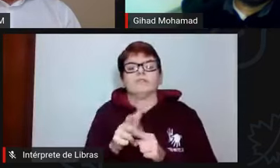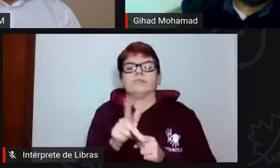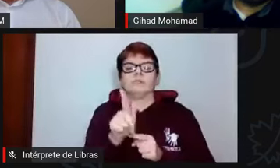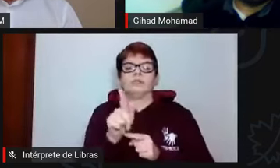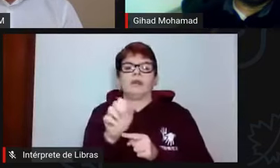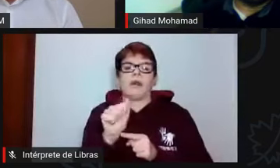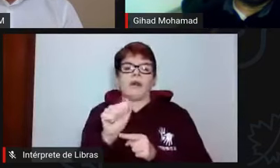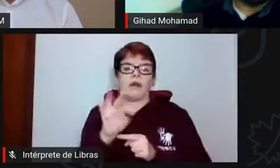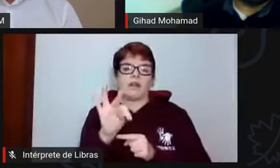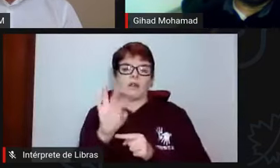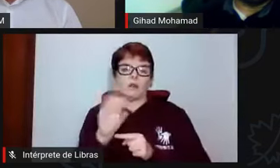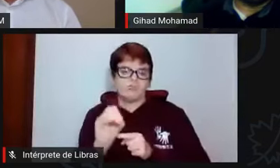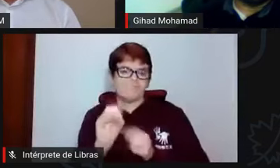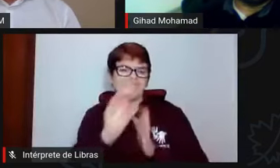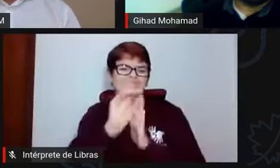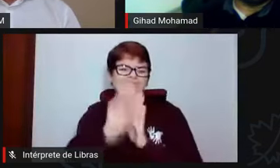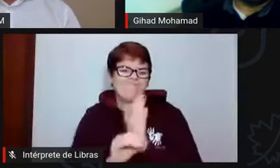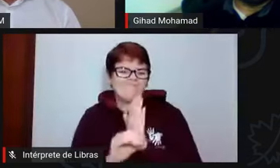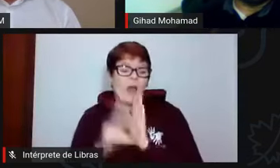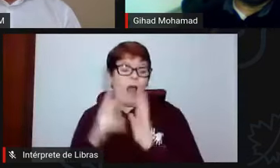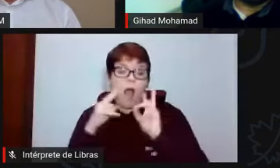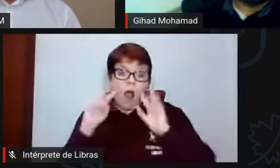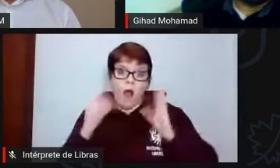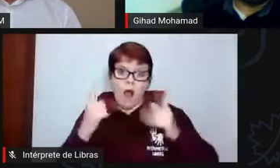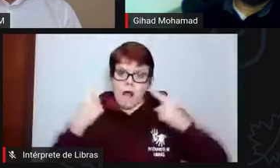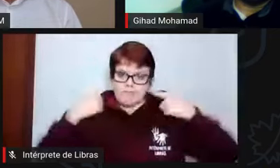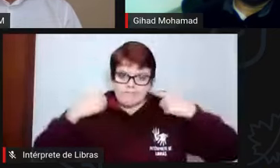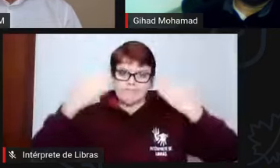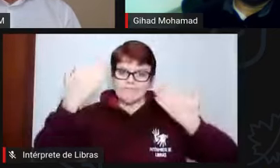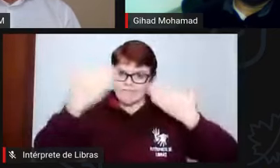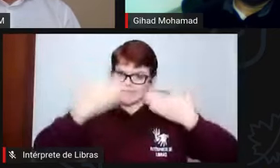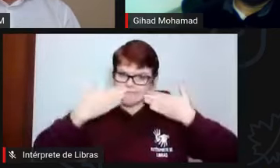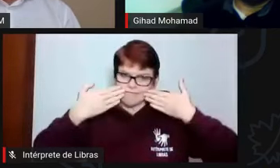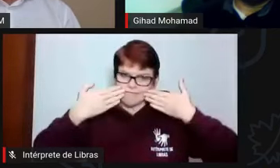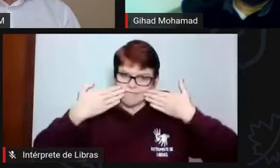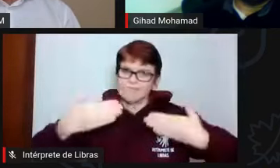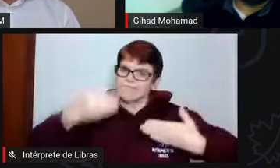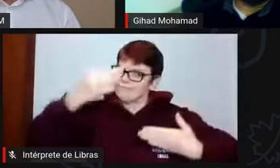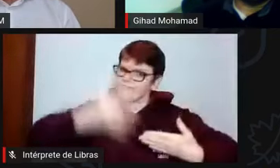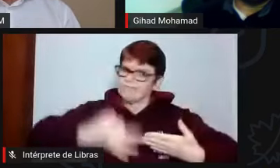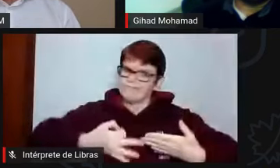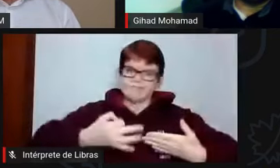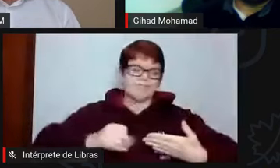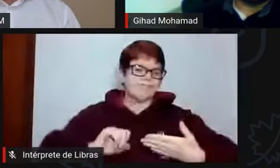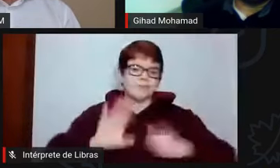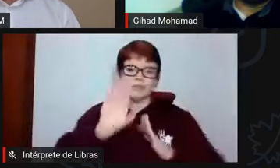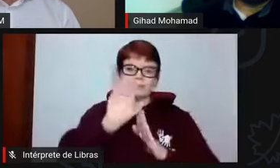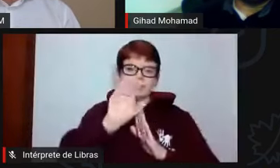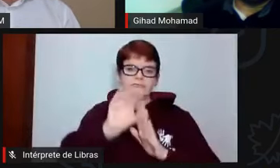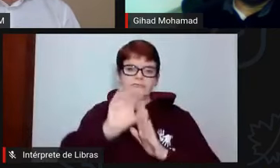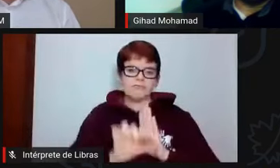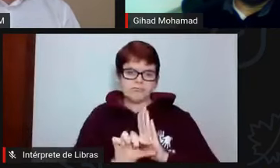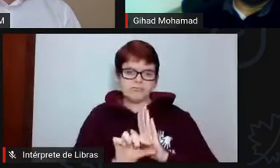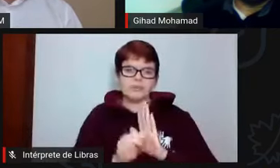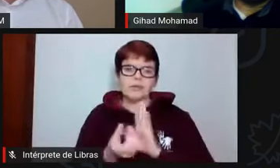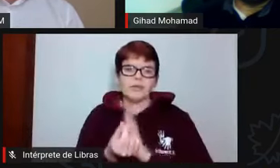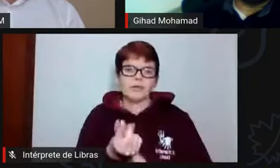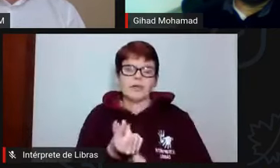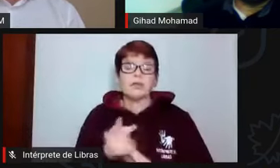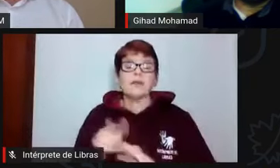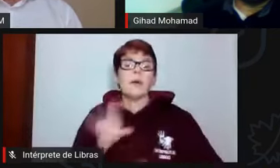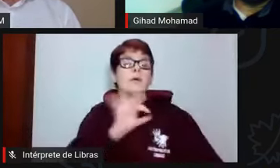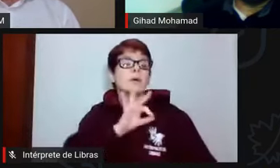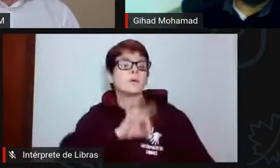E realmente está se confirmando agora. Nós estamos vivendo um cenário em que, inclusive, os próprios salários